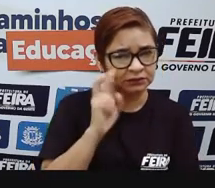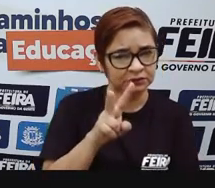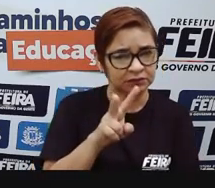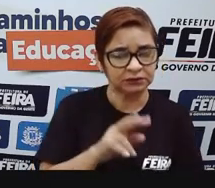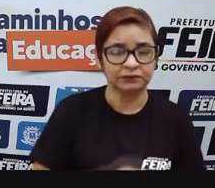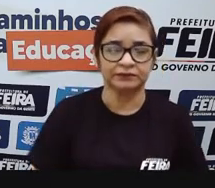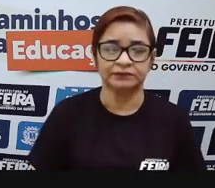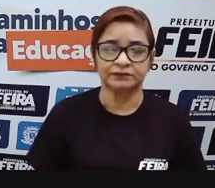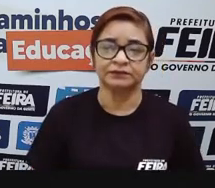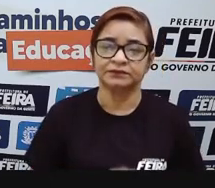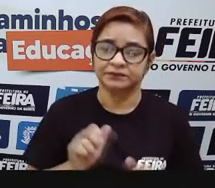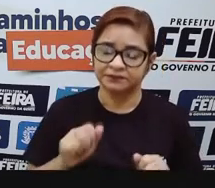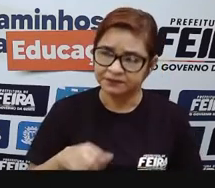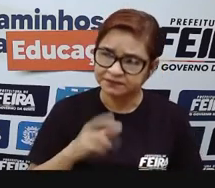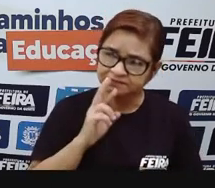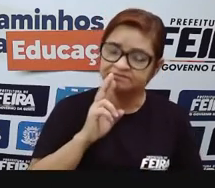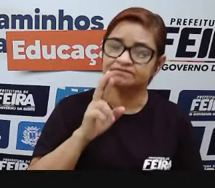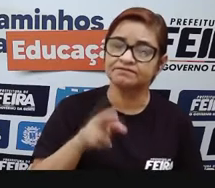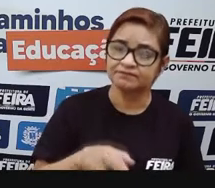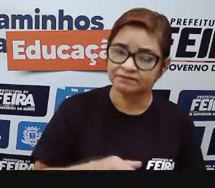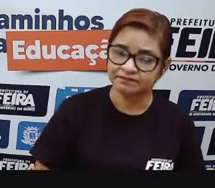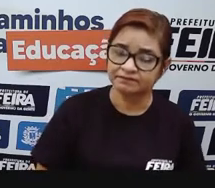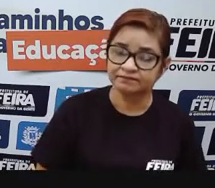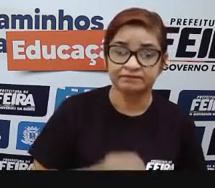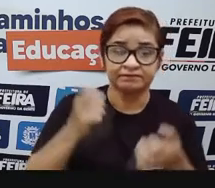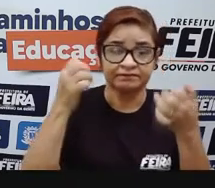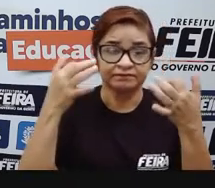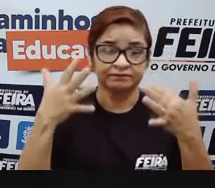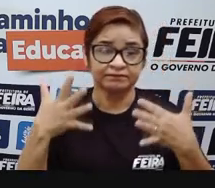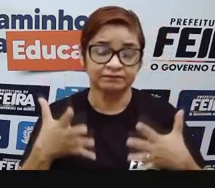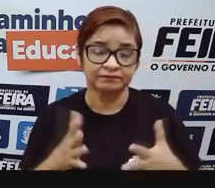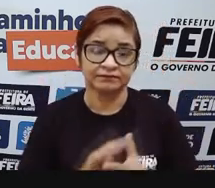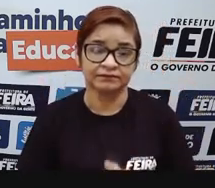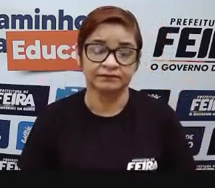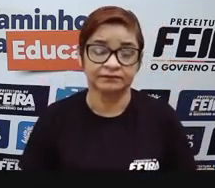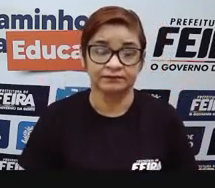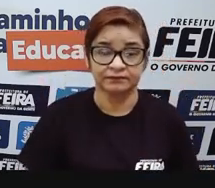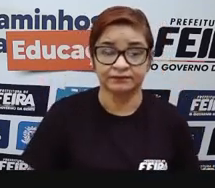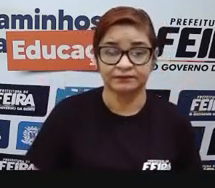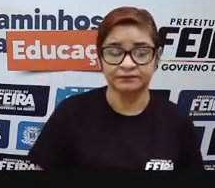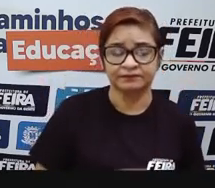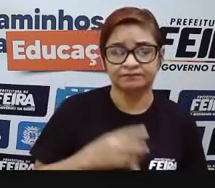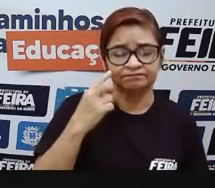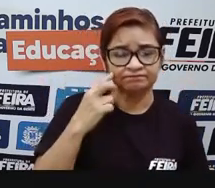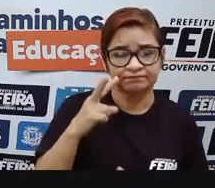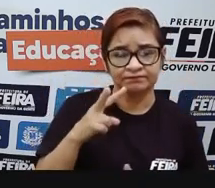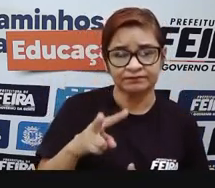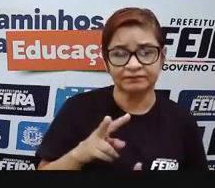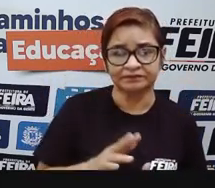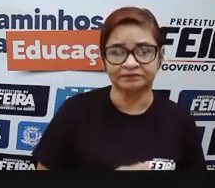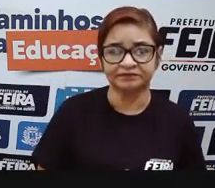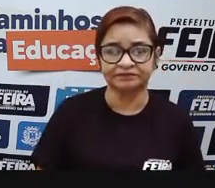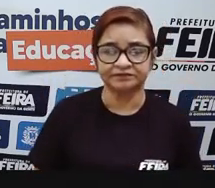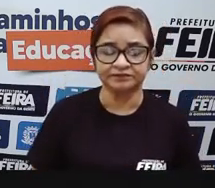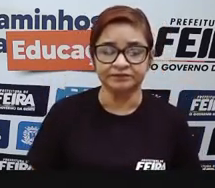conseguir responder, vai conseguir saber do que é que eu estou falando. E quem não assistiu, eu deixo, né? Essa